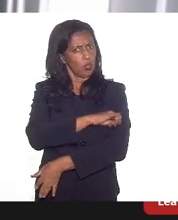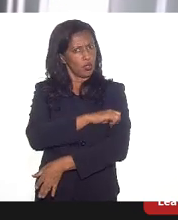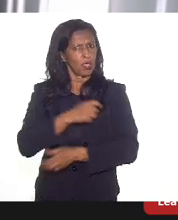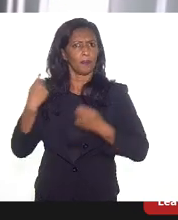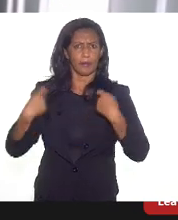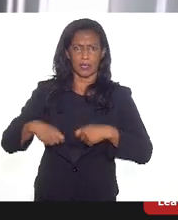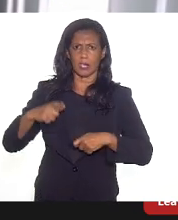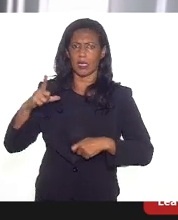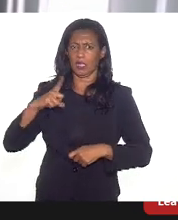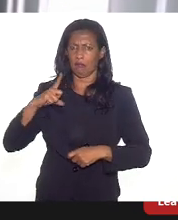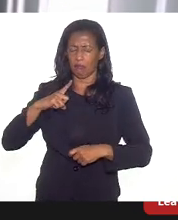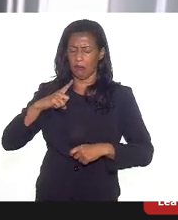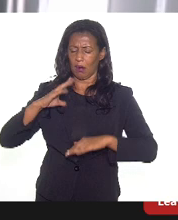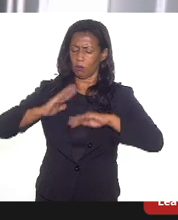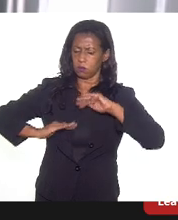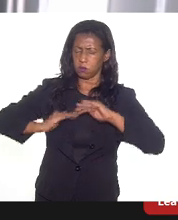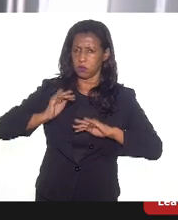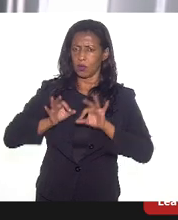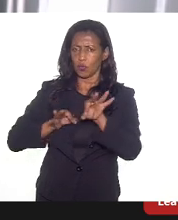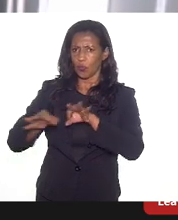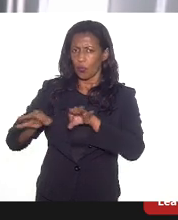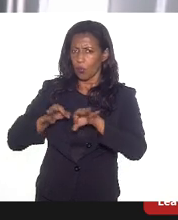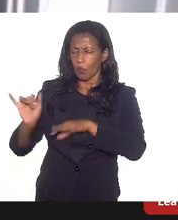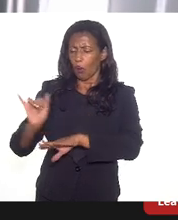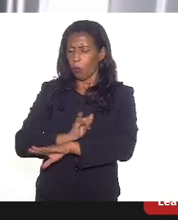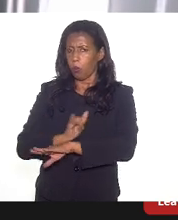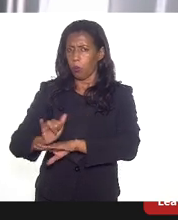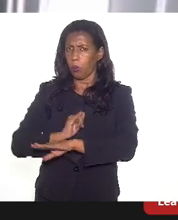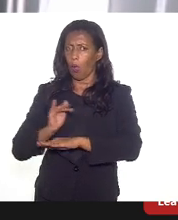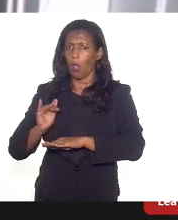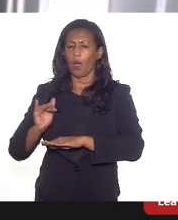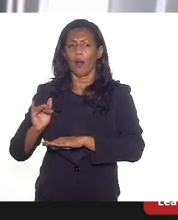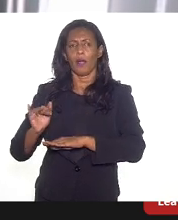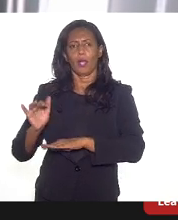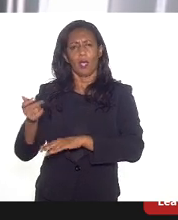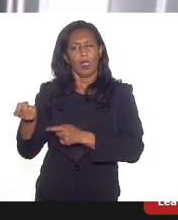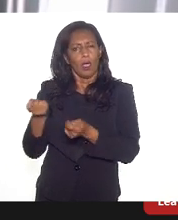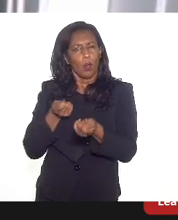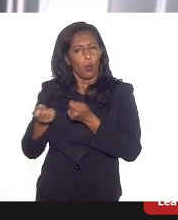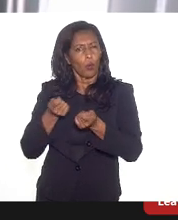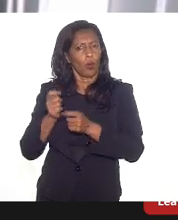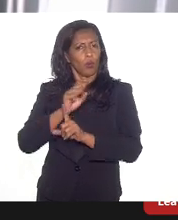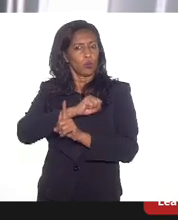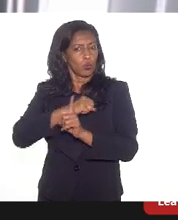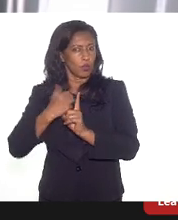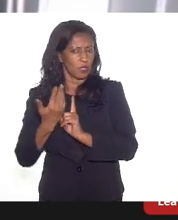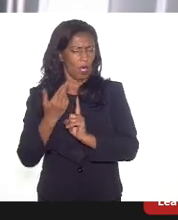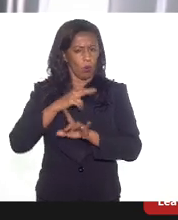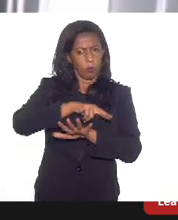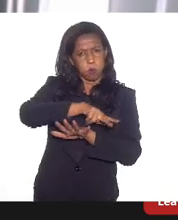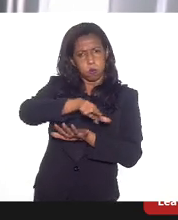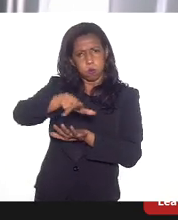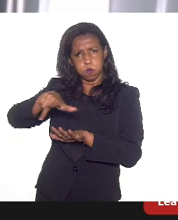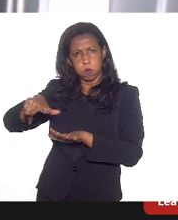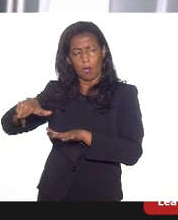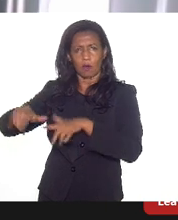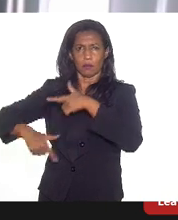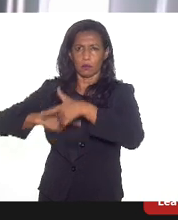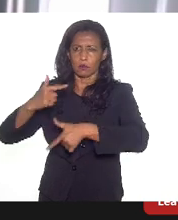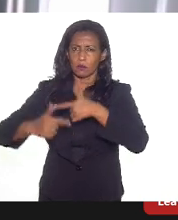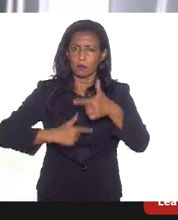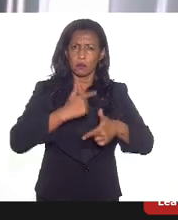capacidade de formular um projeto estratégico de desenvolvimento econômico e social, diversificar a sua atividade produtiva,